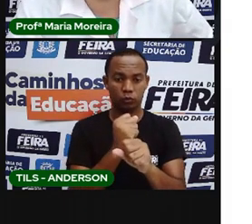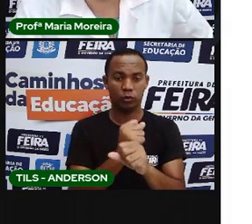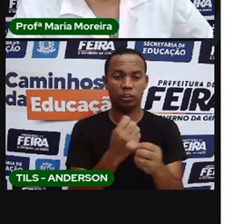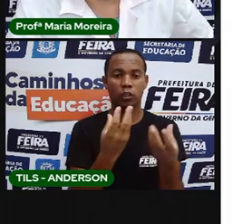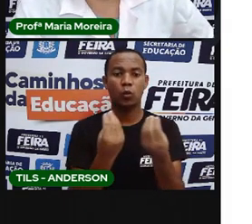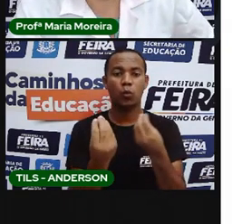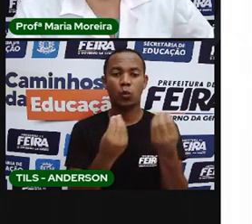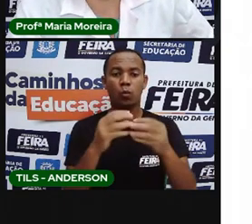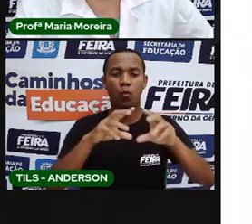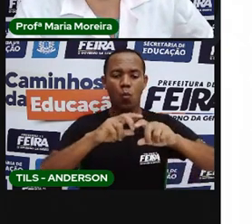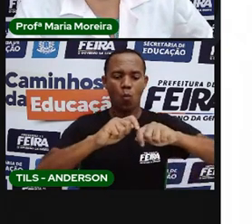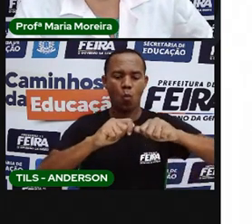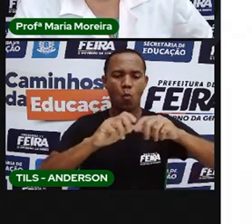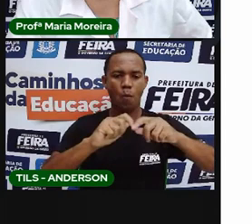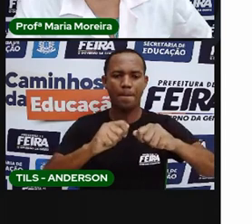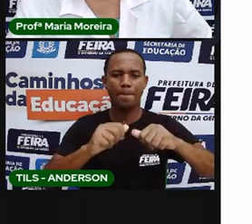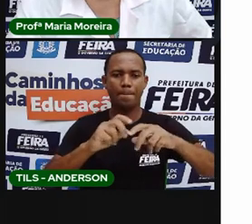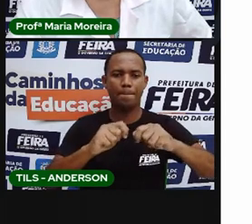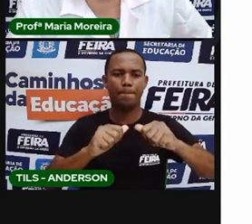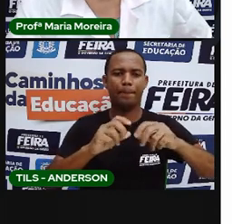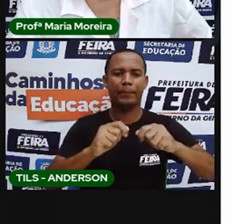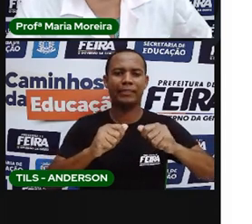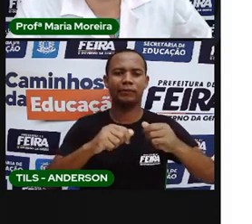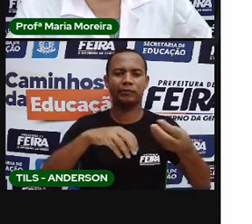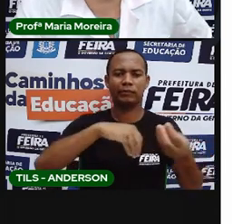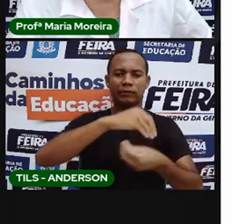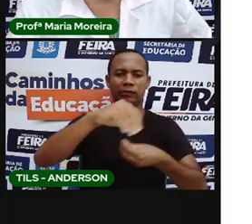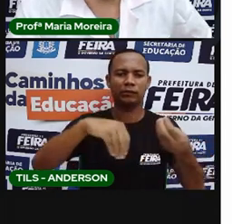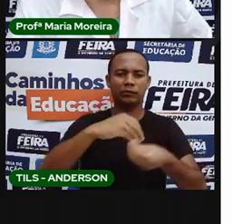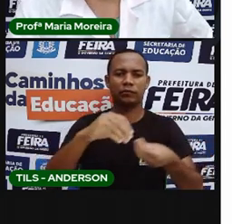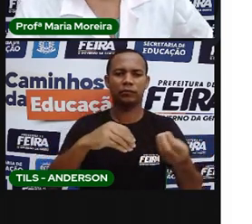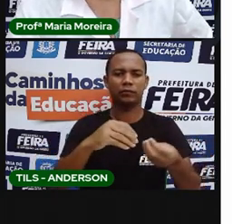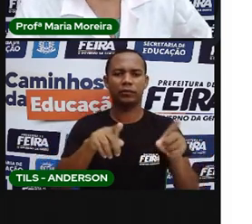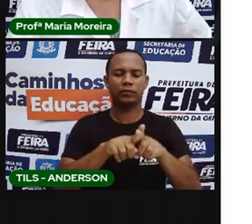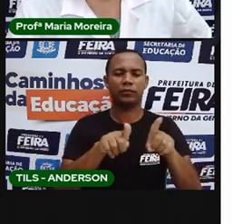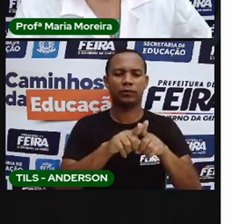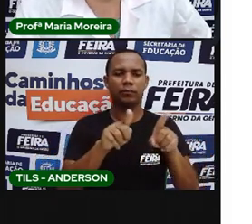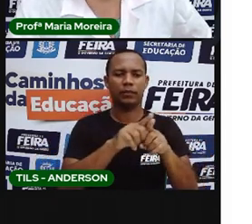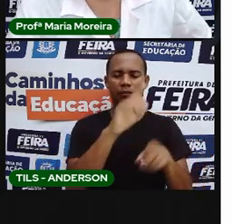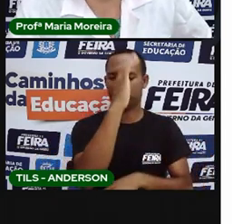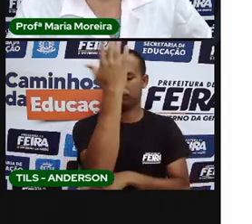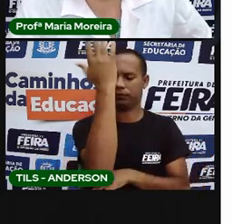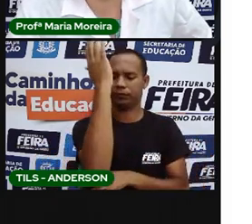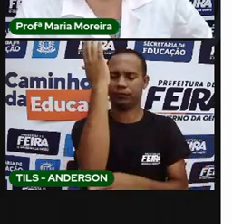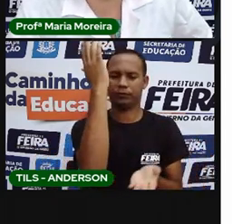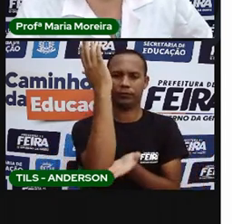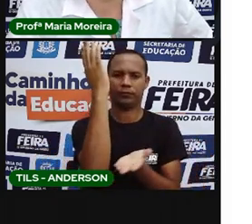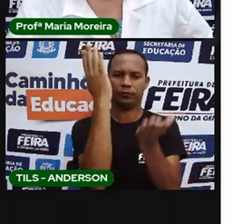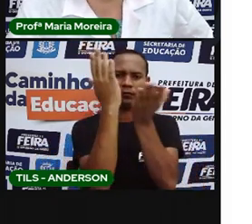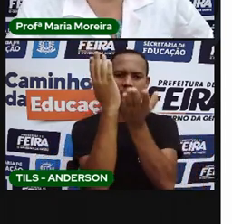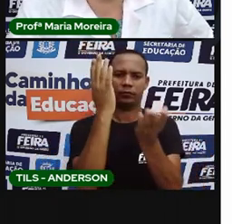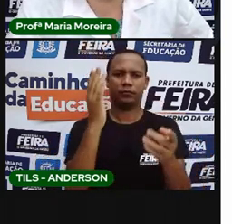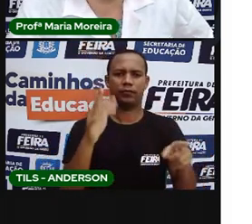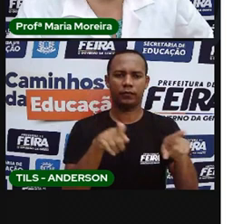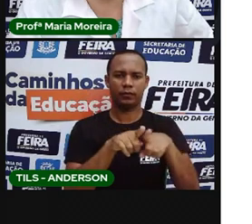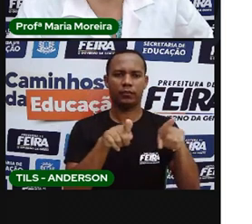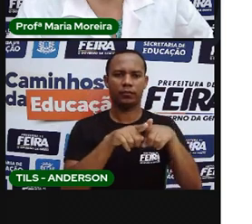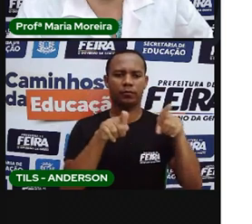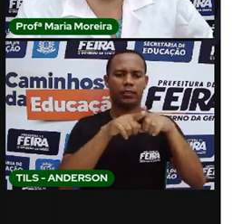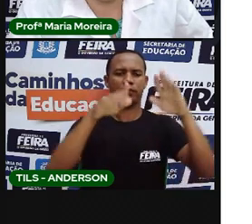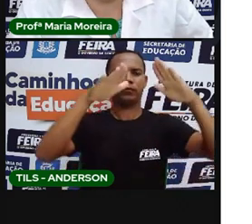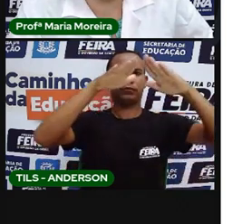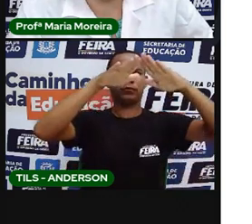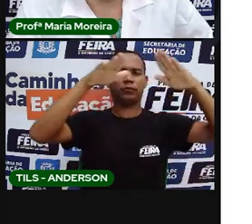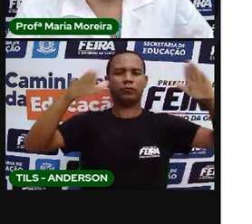barco e sua estrutura é sustentada por palhaço de madeira. Para fazer o espelhado, né? Os indígenas utilizam palha